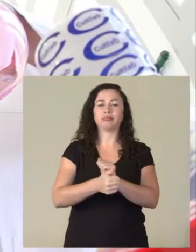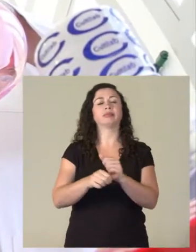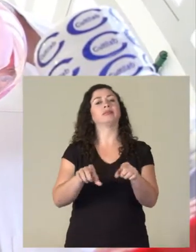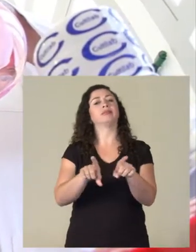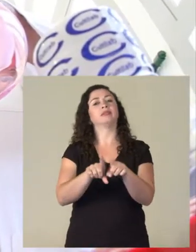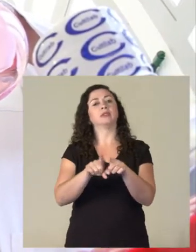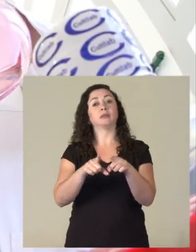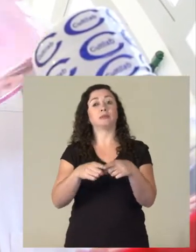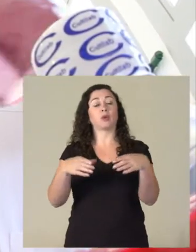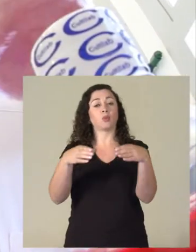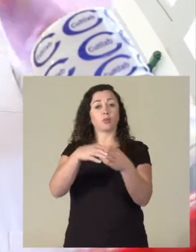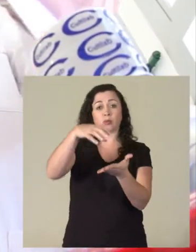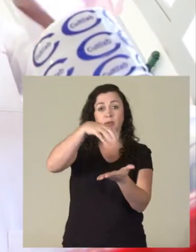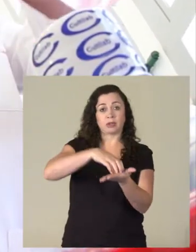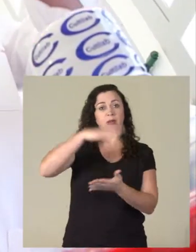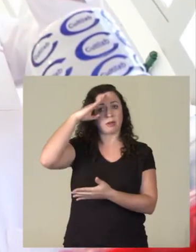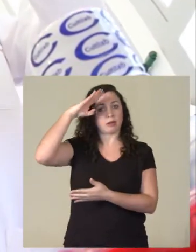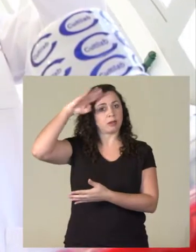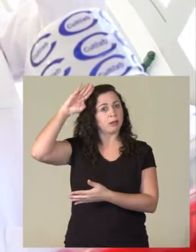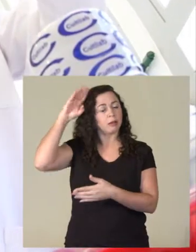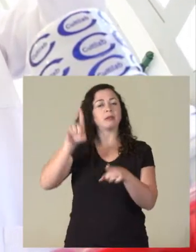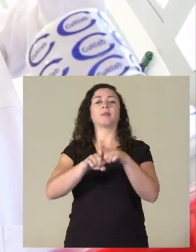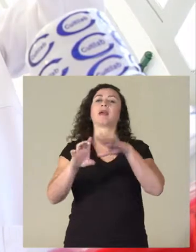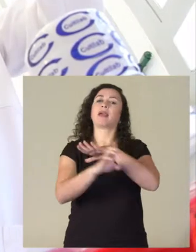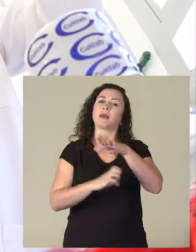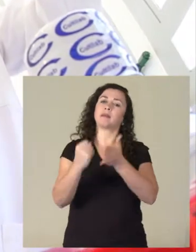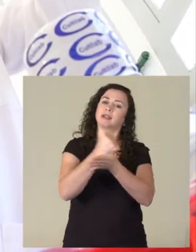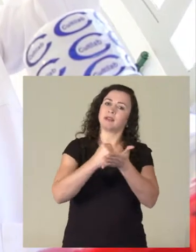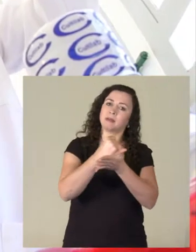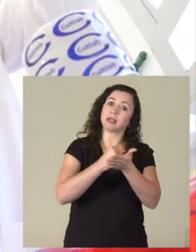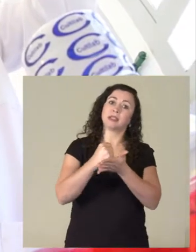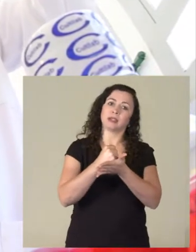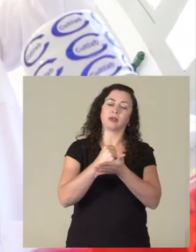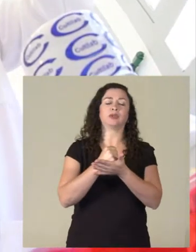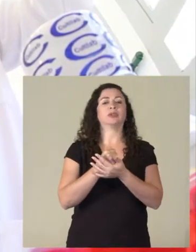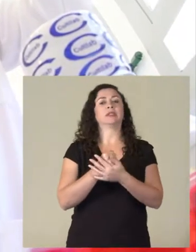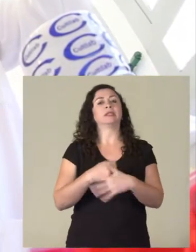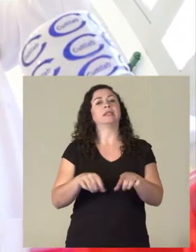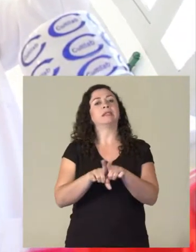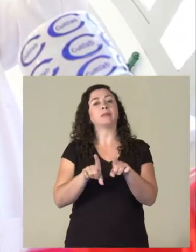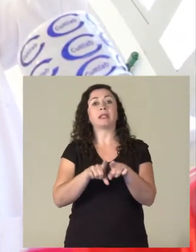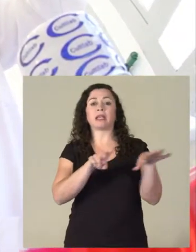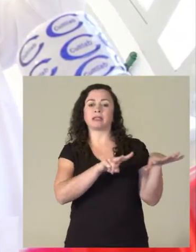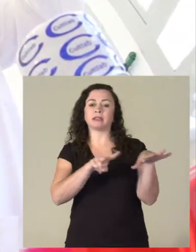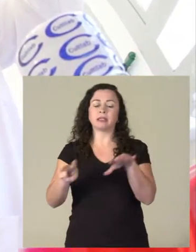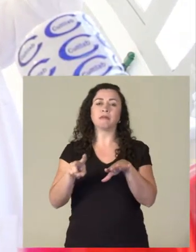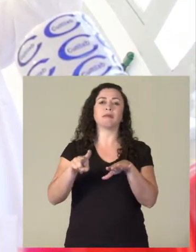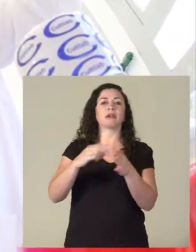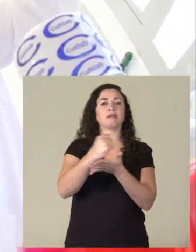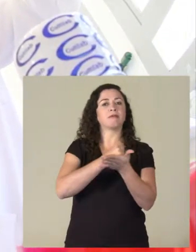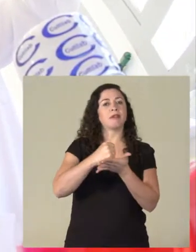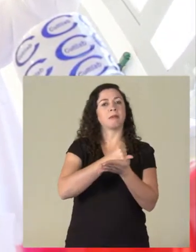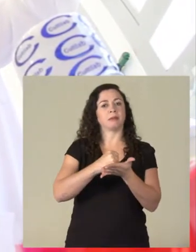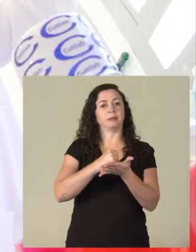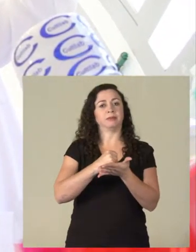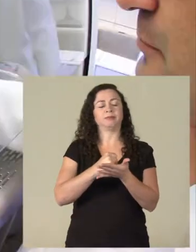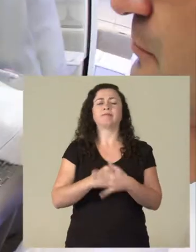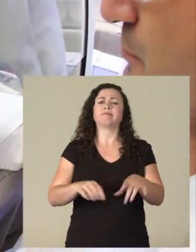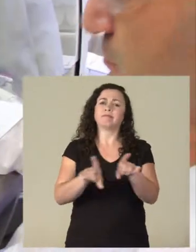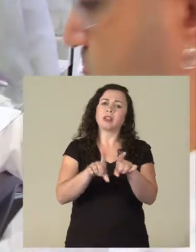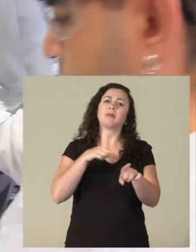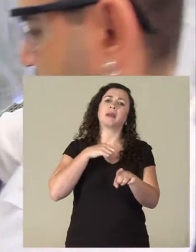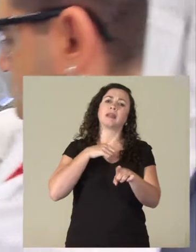Acadêmico, a Empresa Júnior, que é a Farmacêutica Júnior e a Semana Acadêmica de Farmácia. Além disso, existem